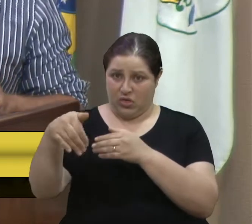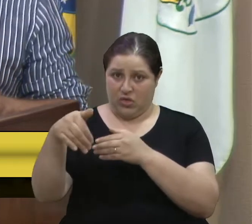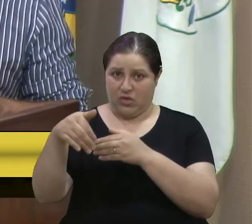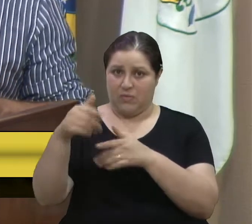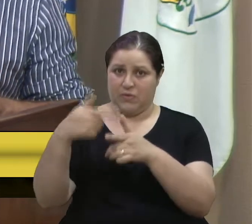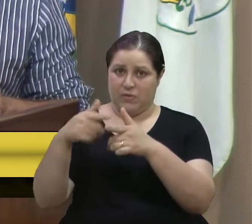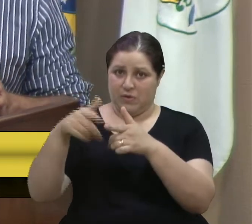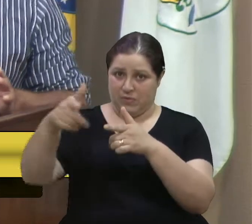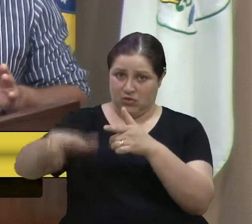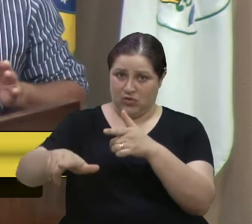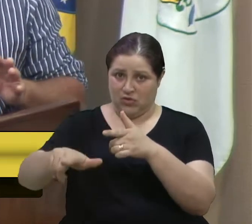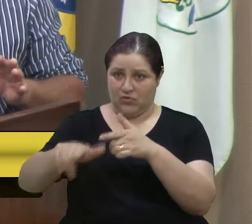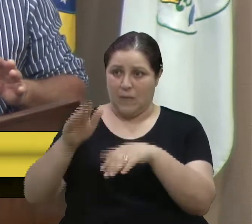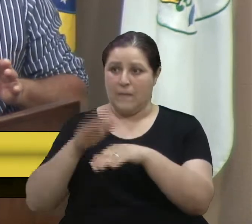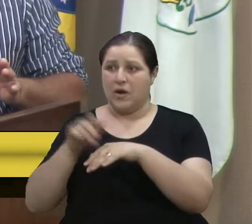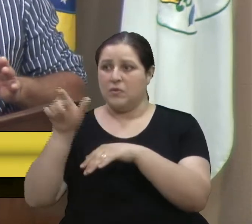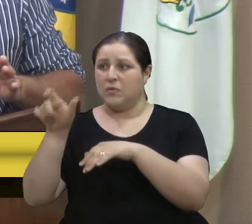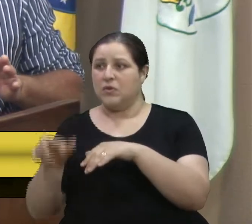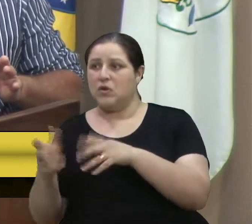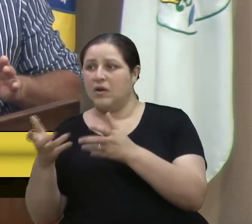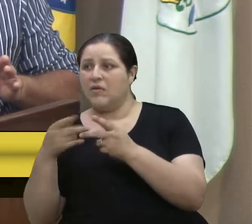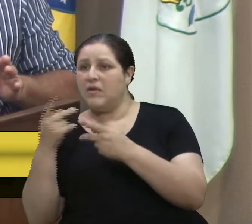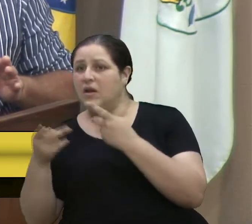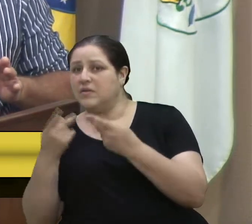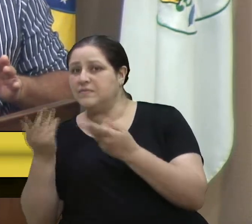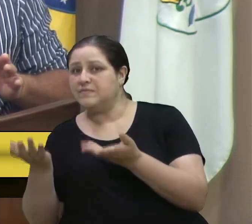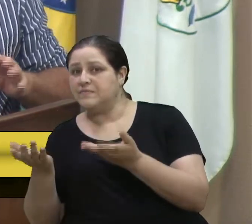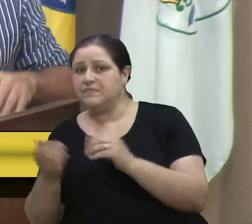Mais alguém? Eu acho que mais uma pessoa dá. Mais um colega.